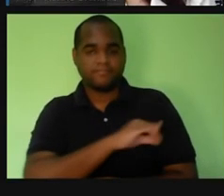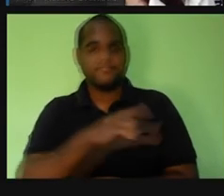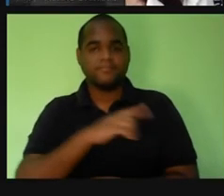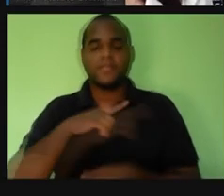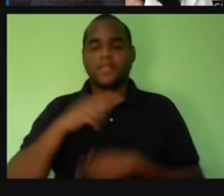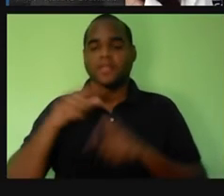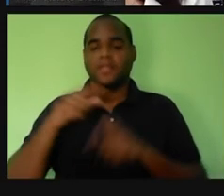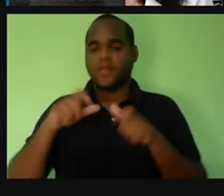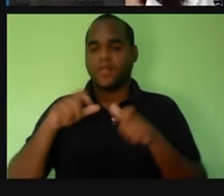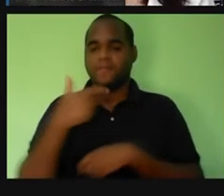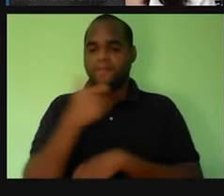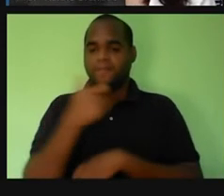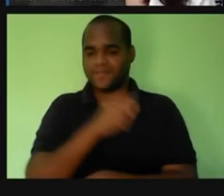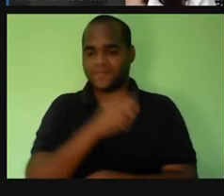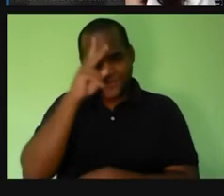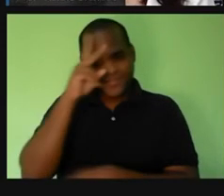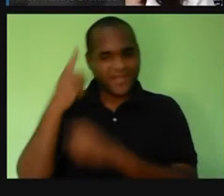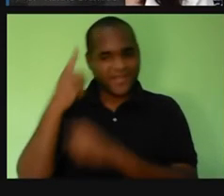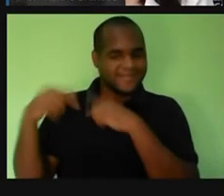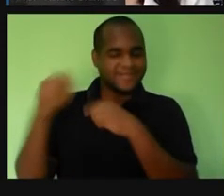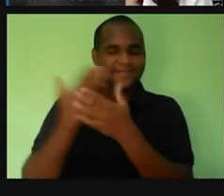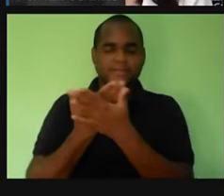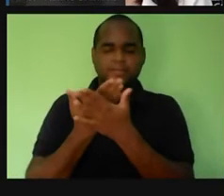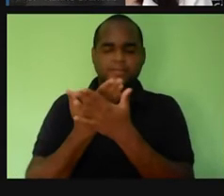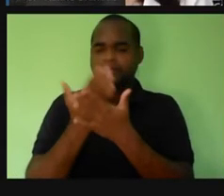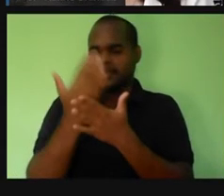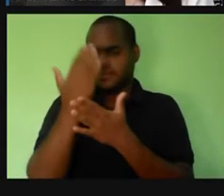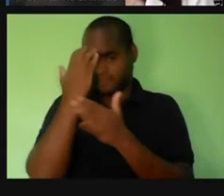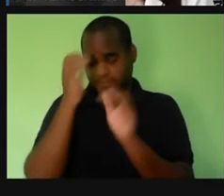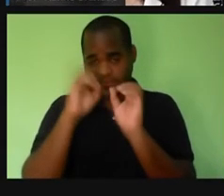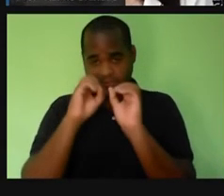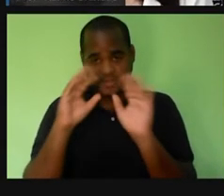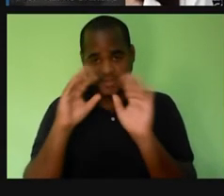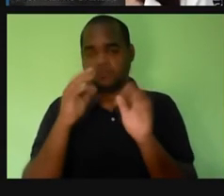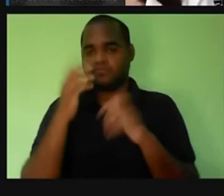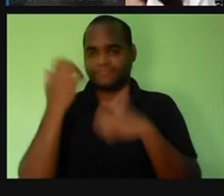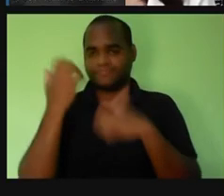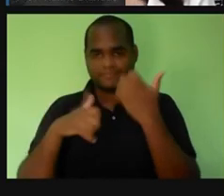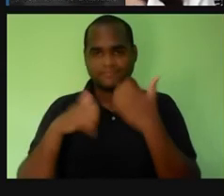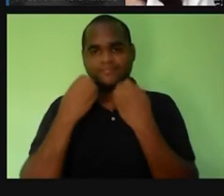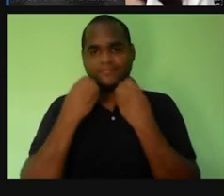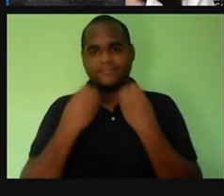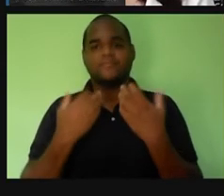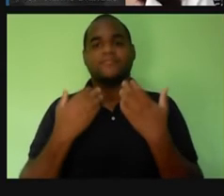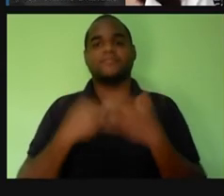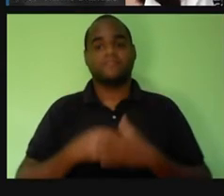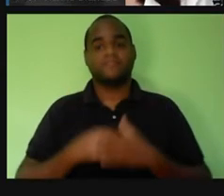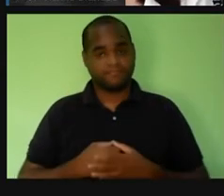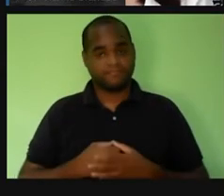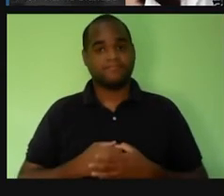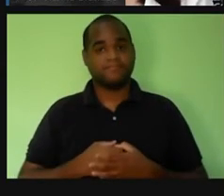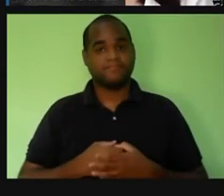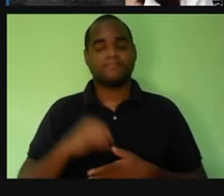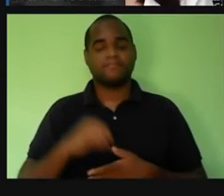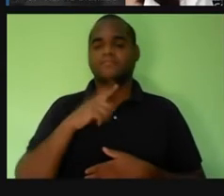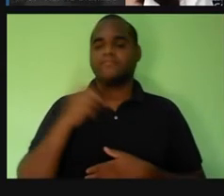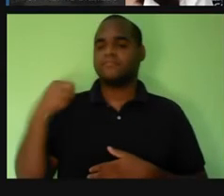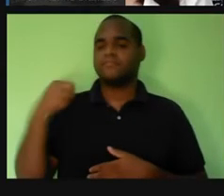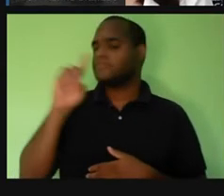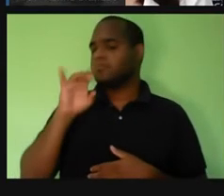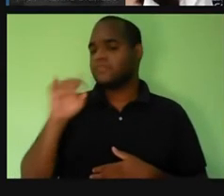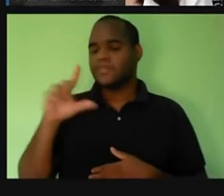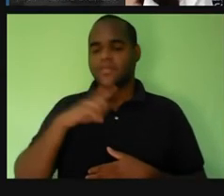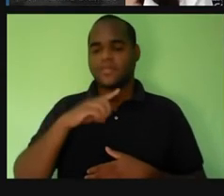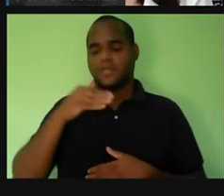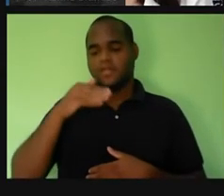história, nas aulas de história, vocês vão entender um pouquinho mais sobre isso. E essa revolta, ela se iniciou no dia 10 de novembro